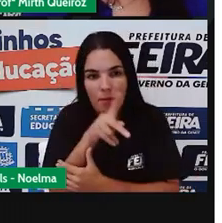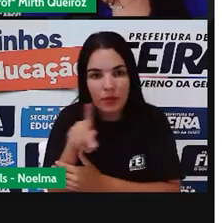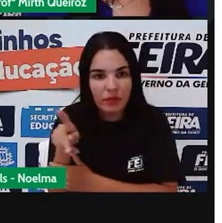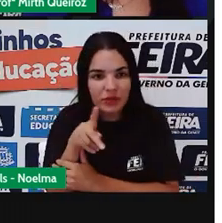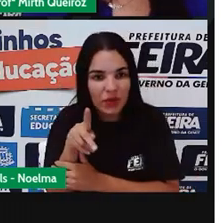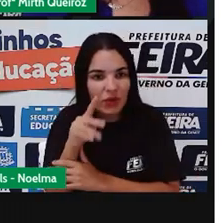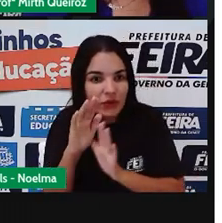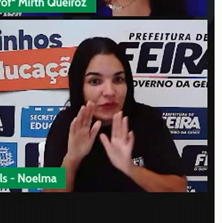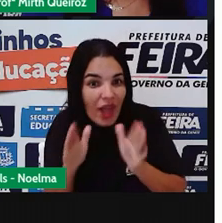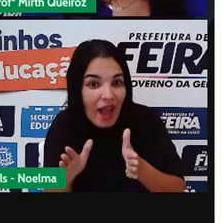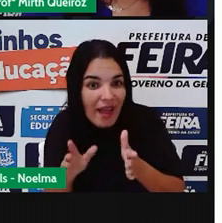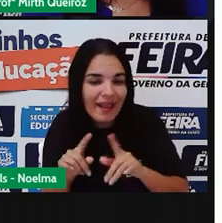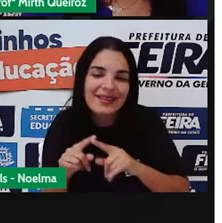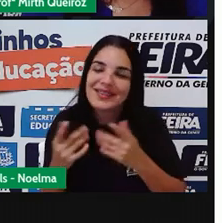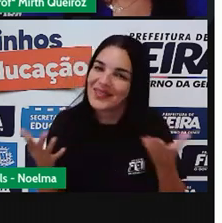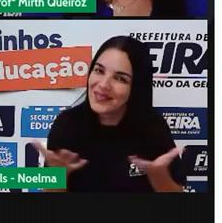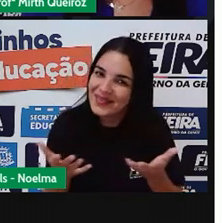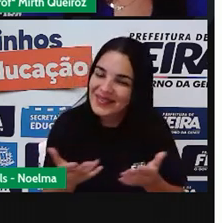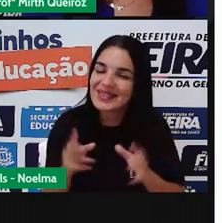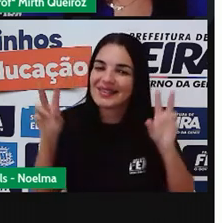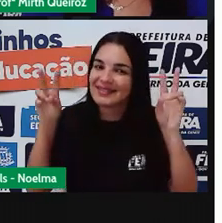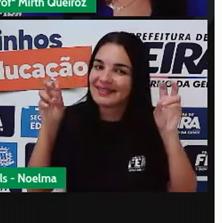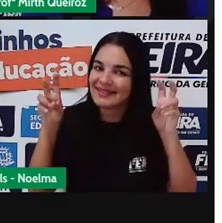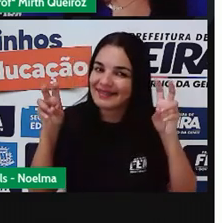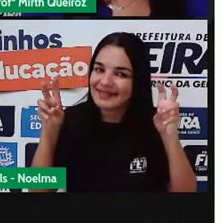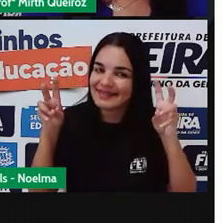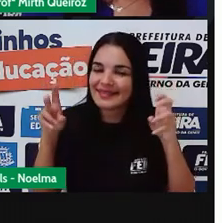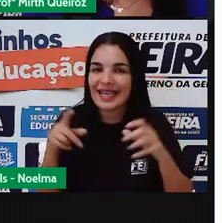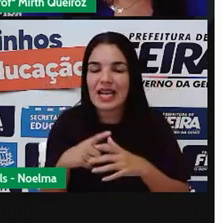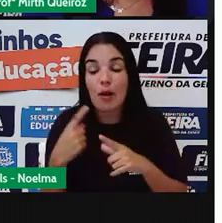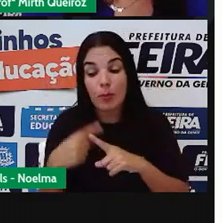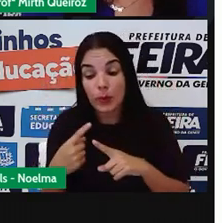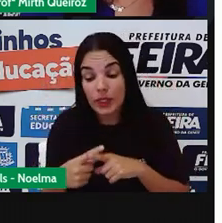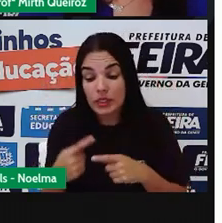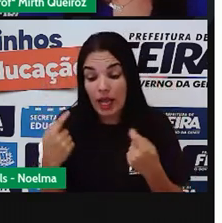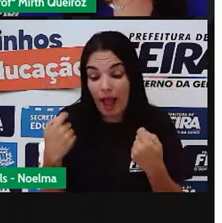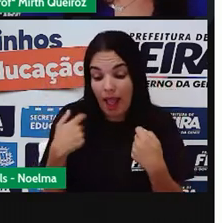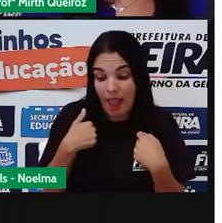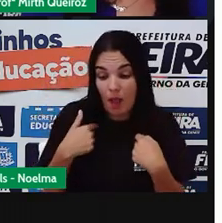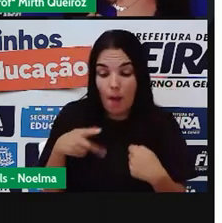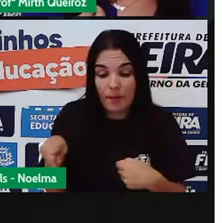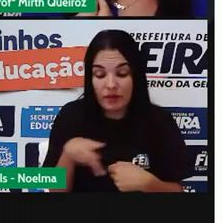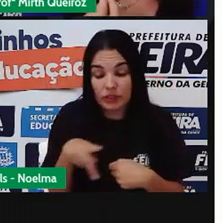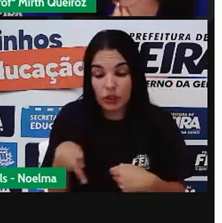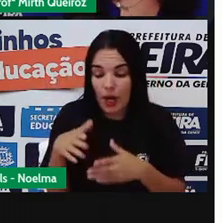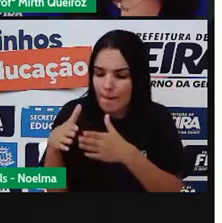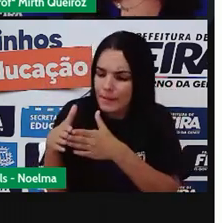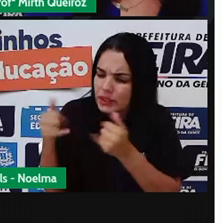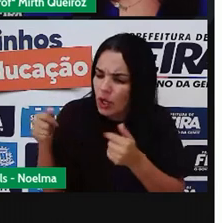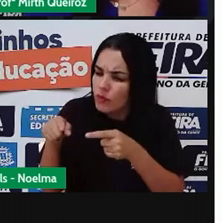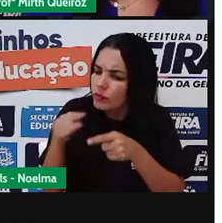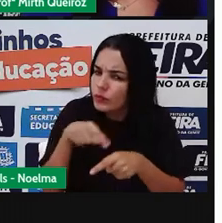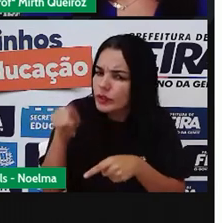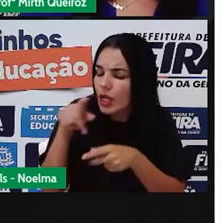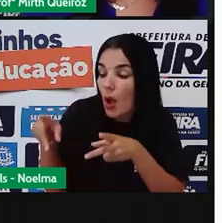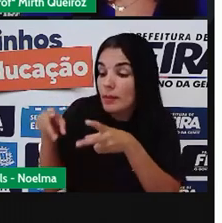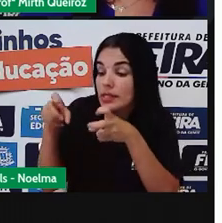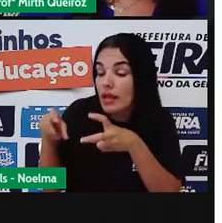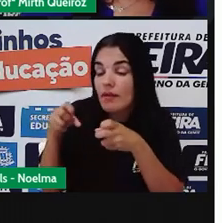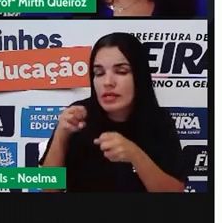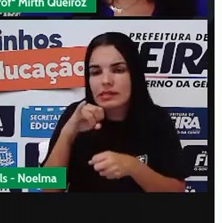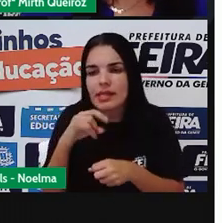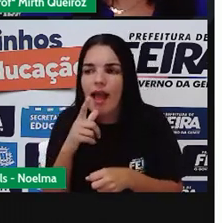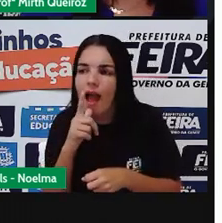isso que nós iremos falar hoje, né? A PRO pediu para vocês observarem que a água, ela